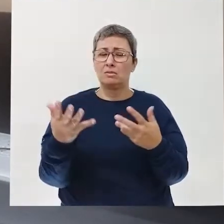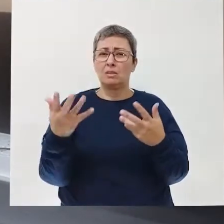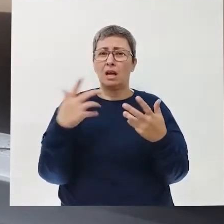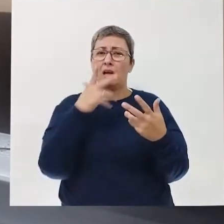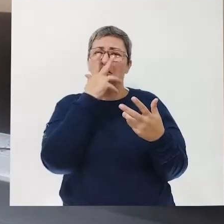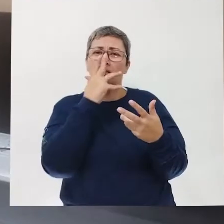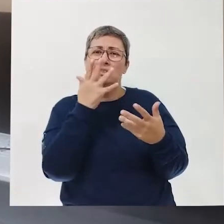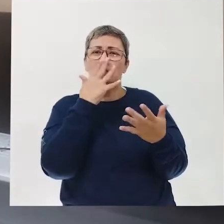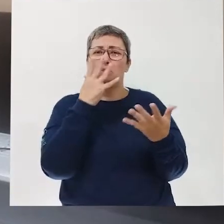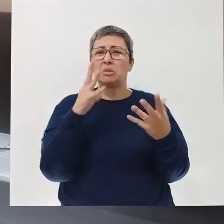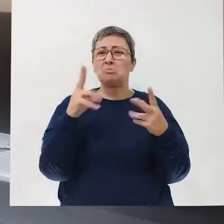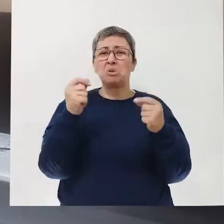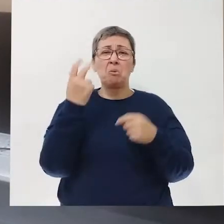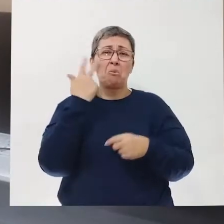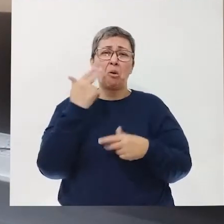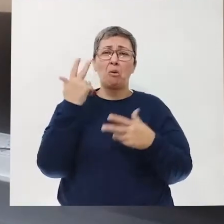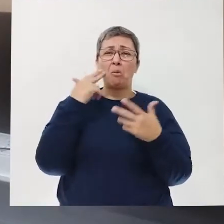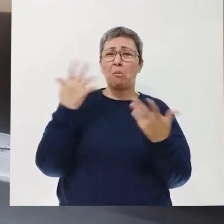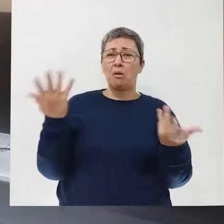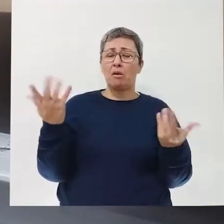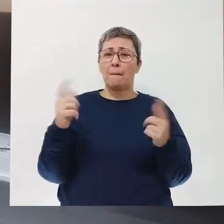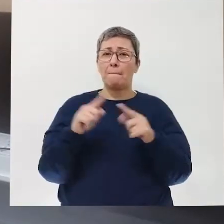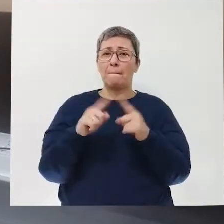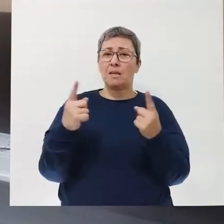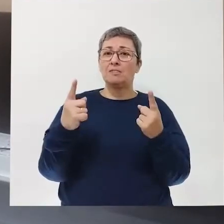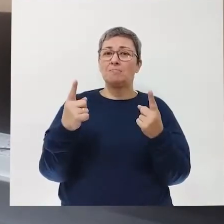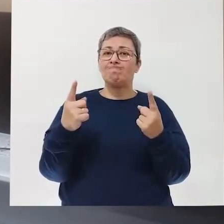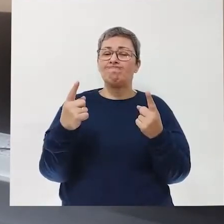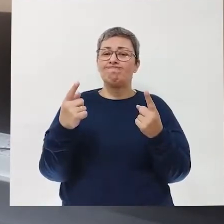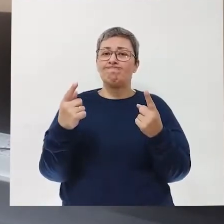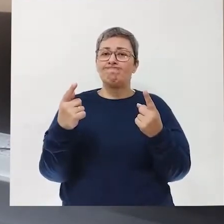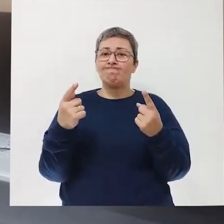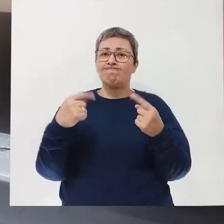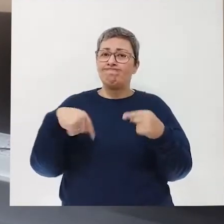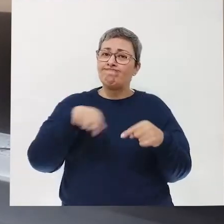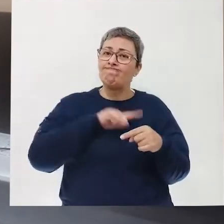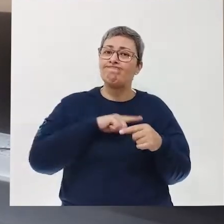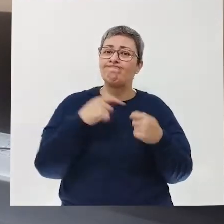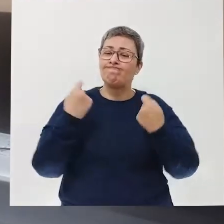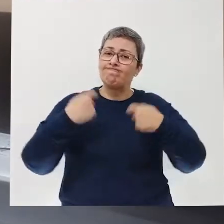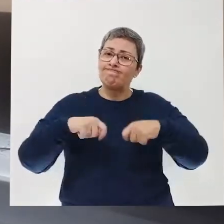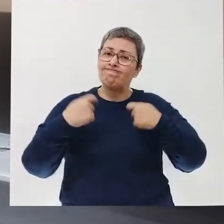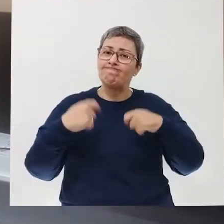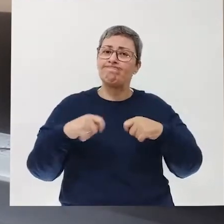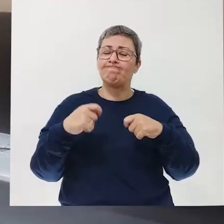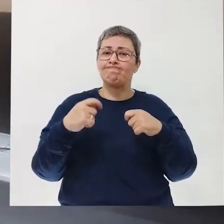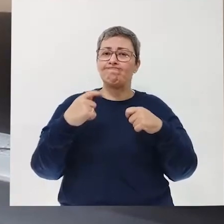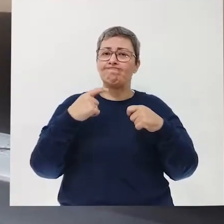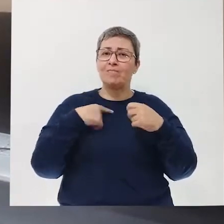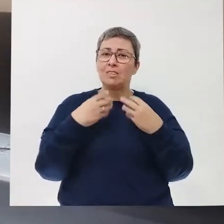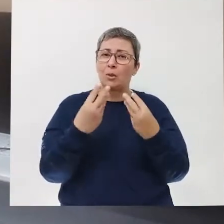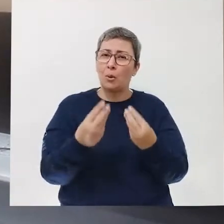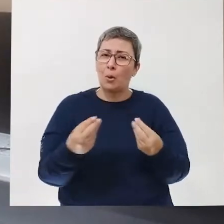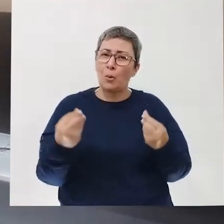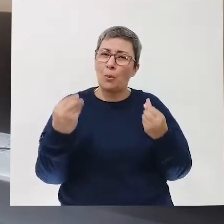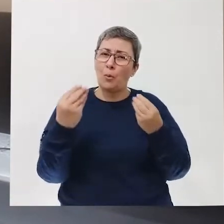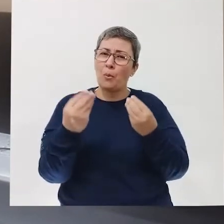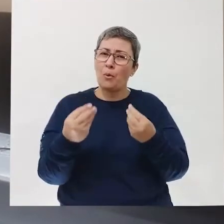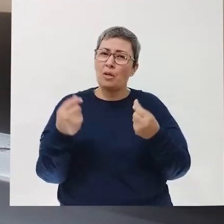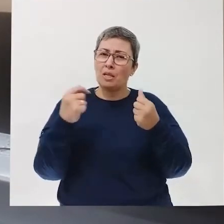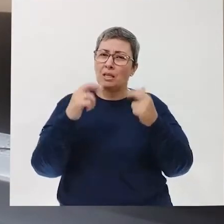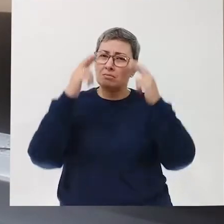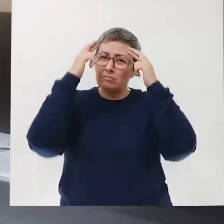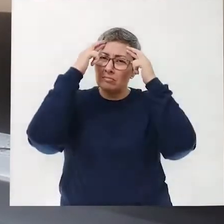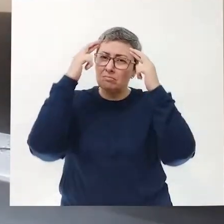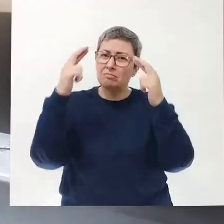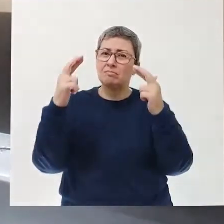né? Acham que está tudo normal. Mas a gente precisa ter essa delicadeza, né? De